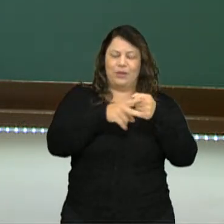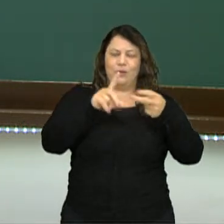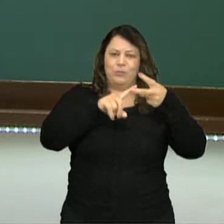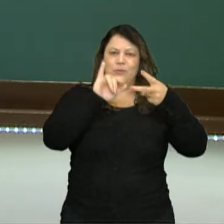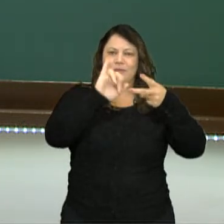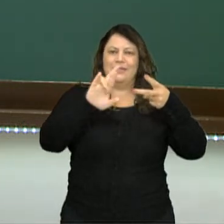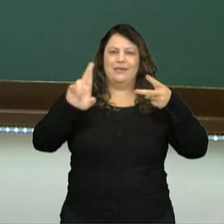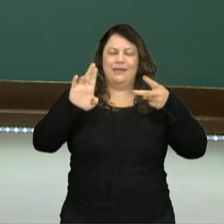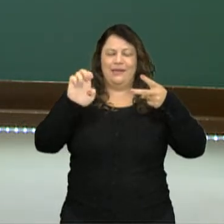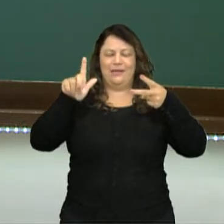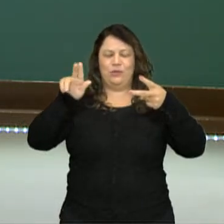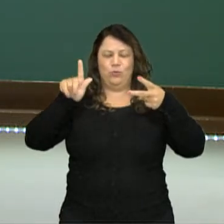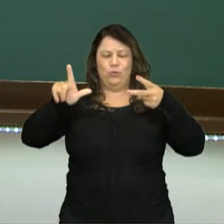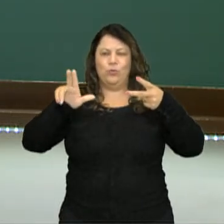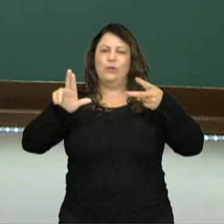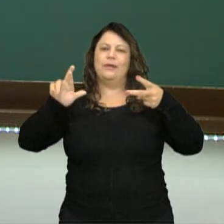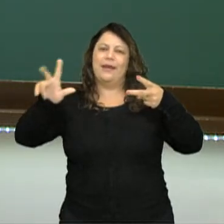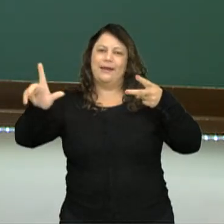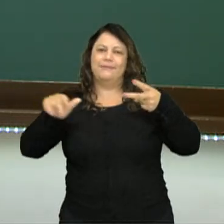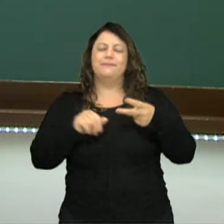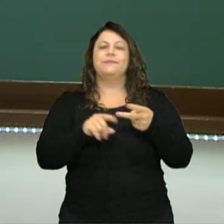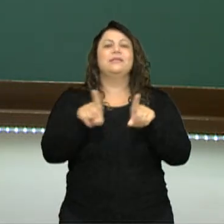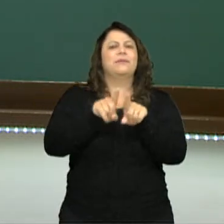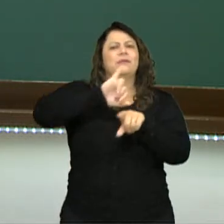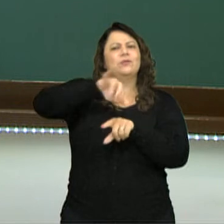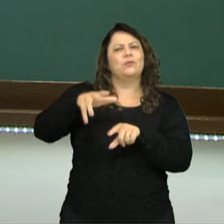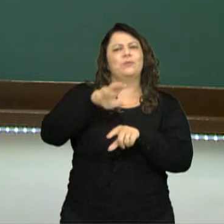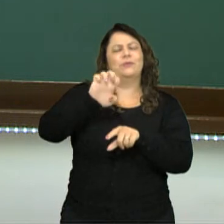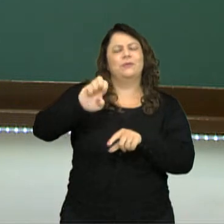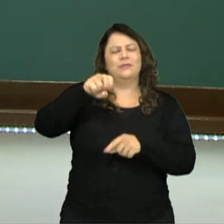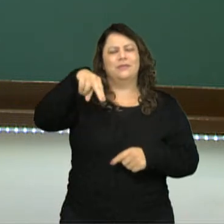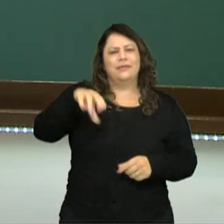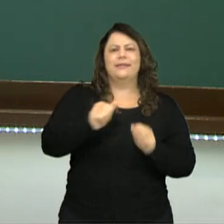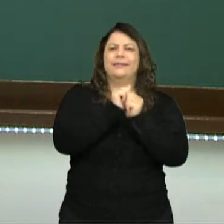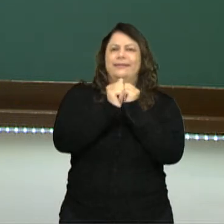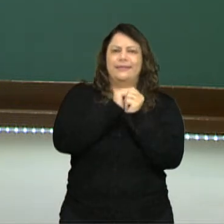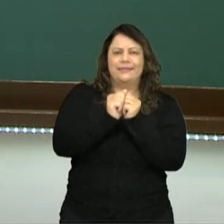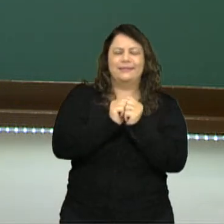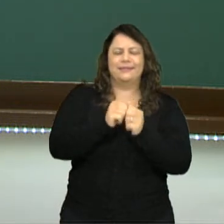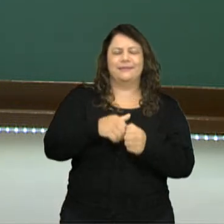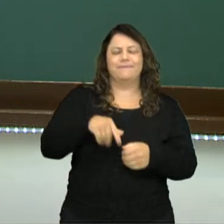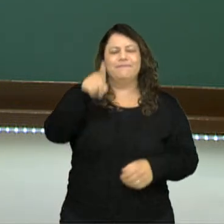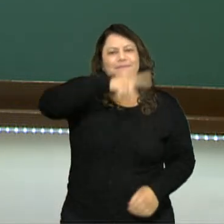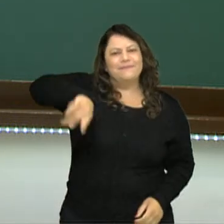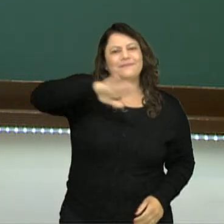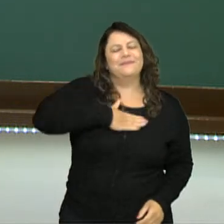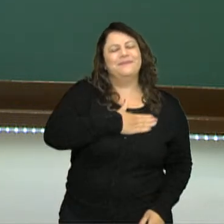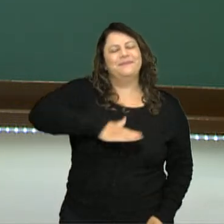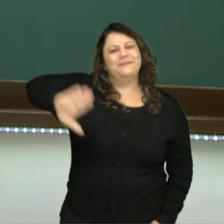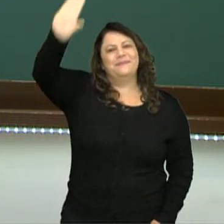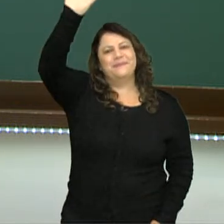pouquinho mais sobre o jeans e sobre os acrósticos. Espero que todos vocês tenham gostado. Até breve. And see ya!